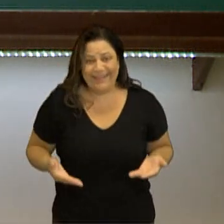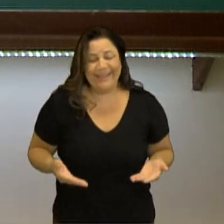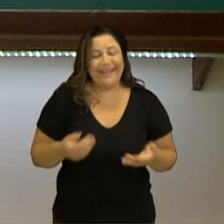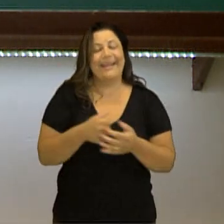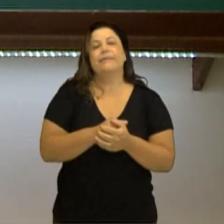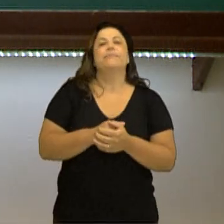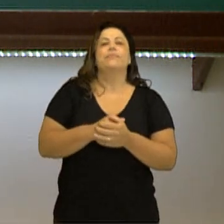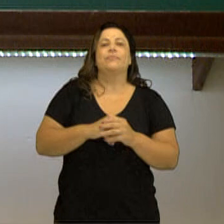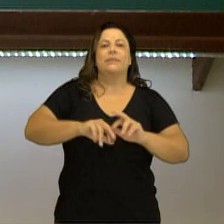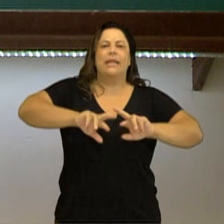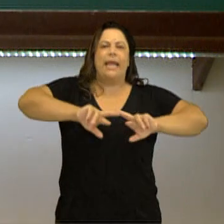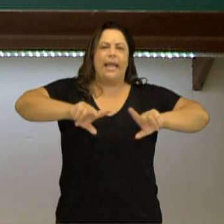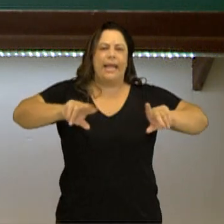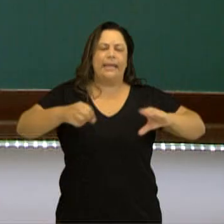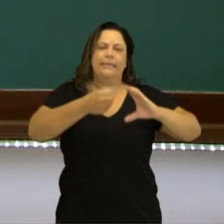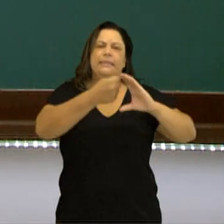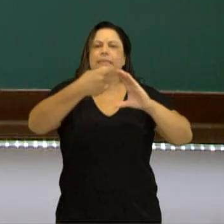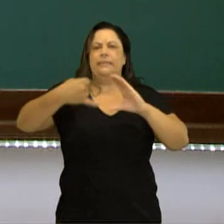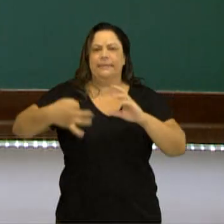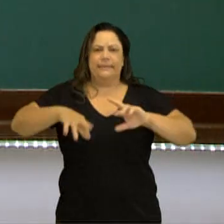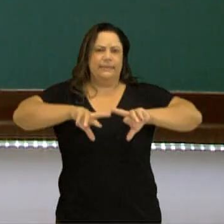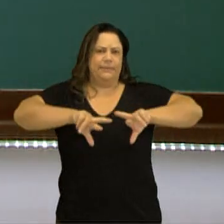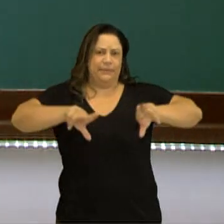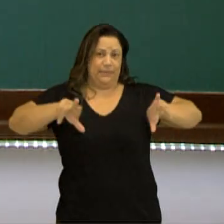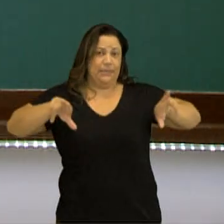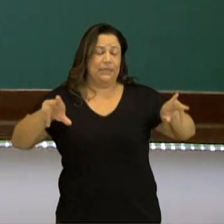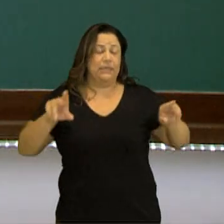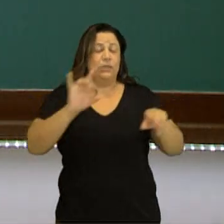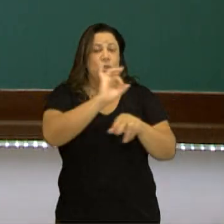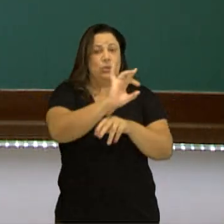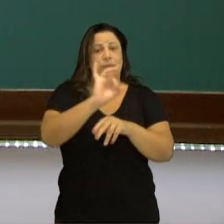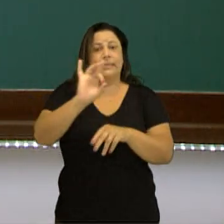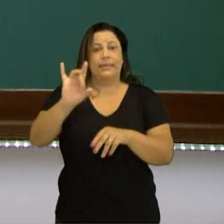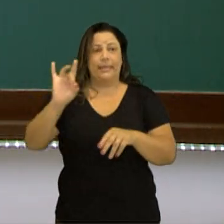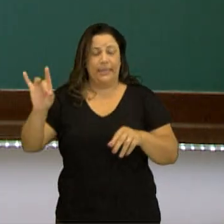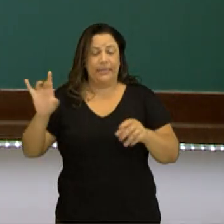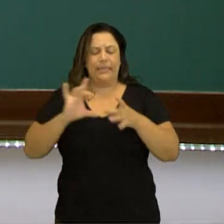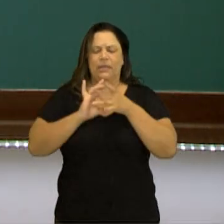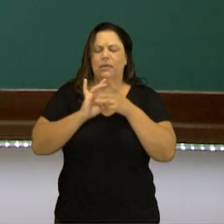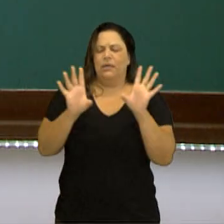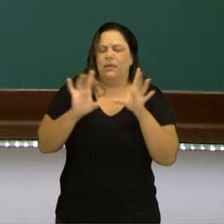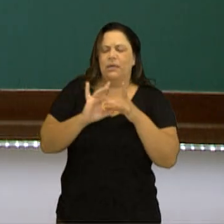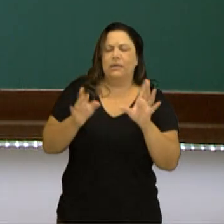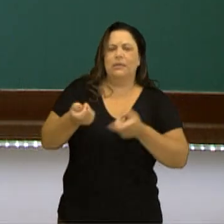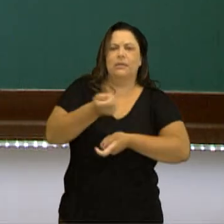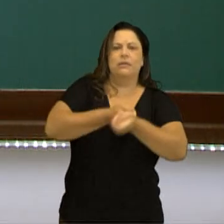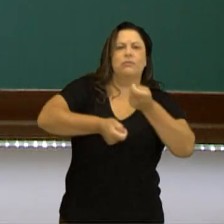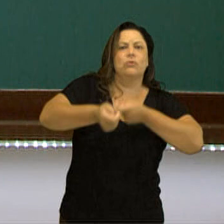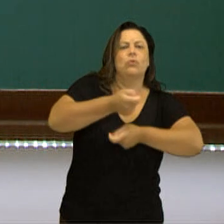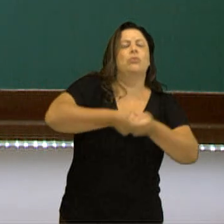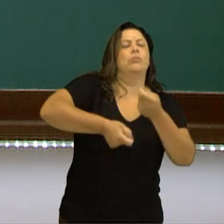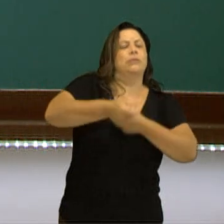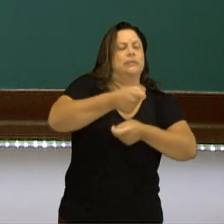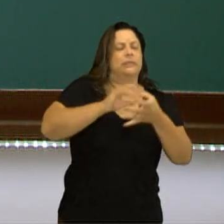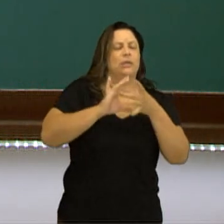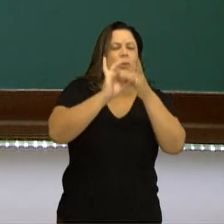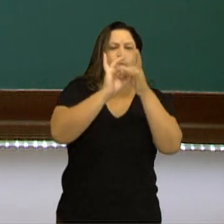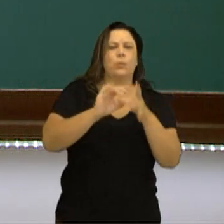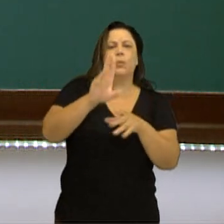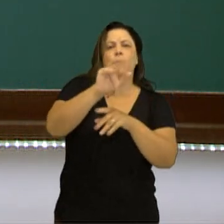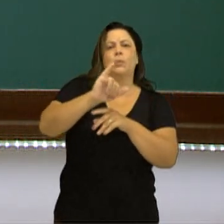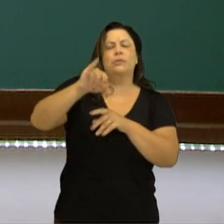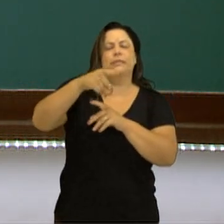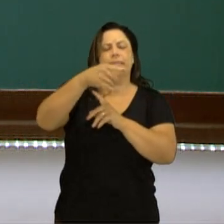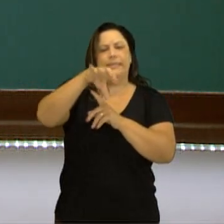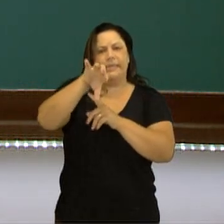classificação em que nós temos, principalmente, a utilização do livre comércio, a união aduaneira, o mercado comum e